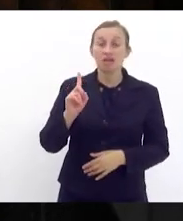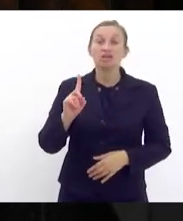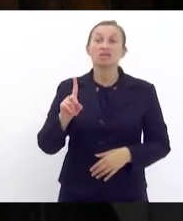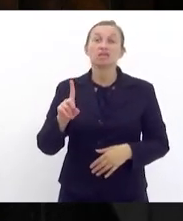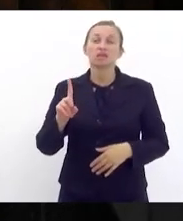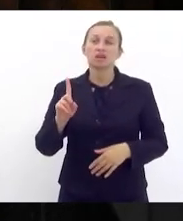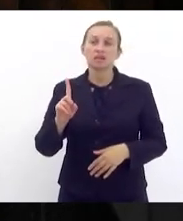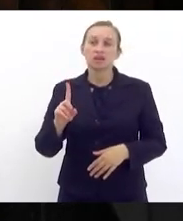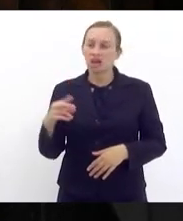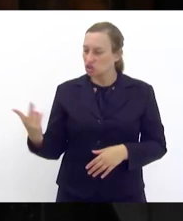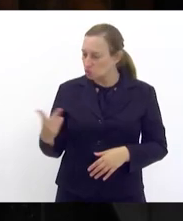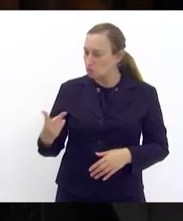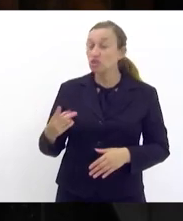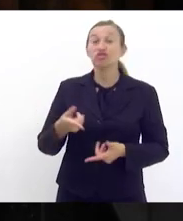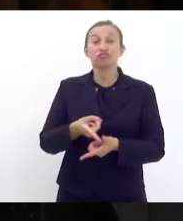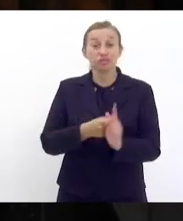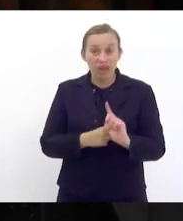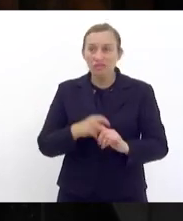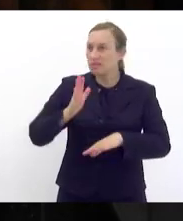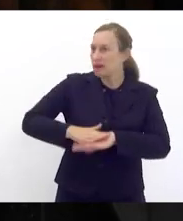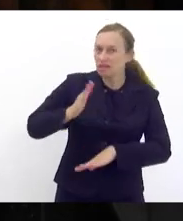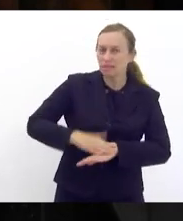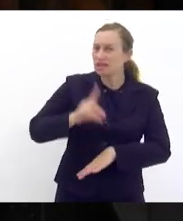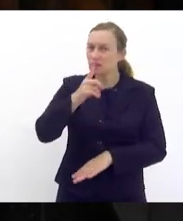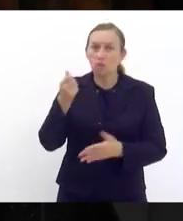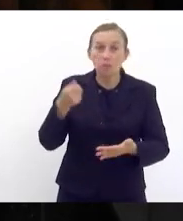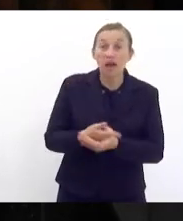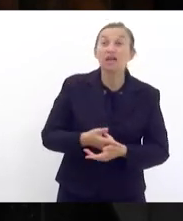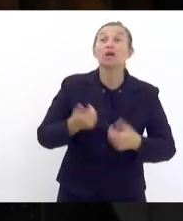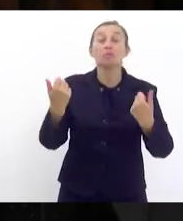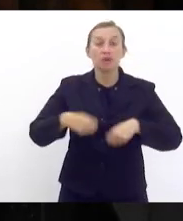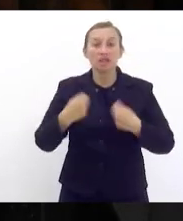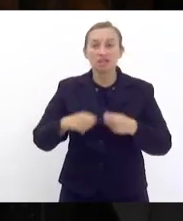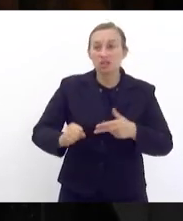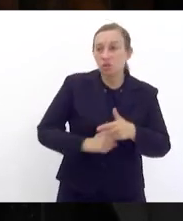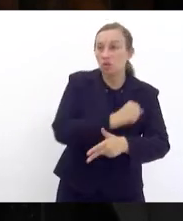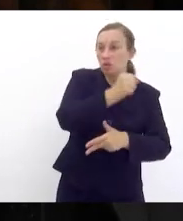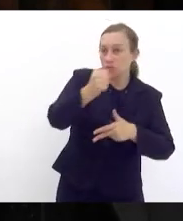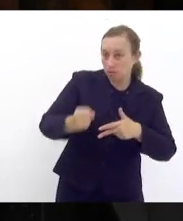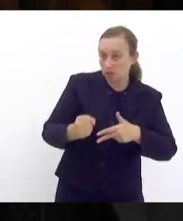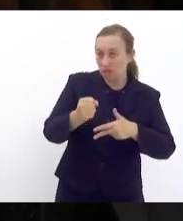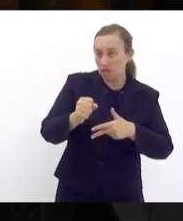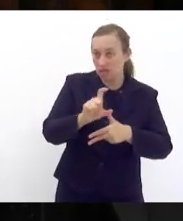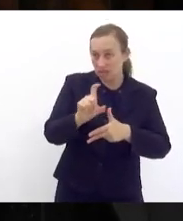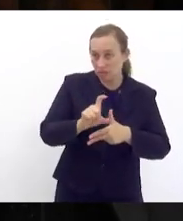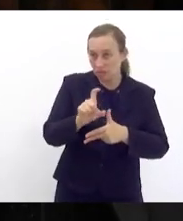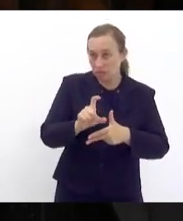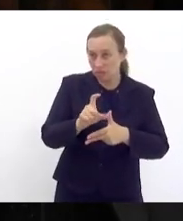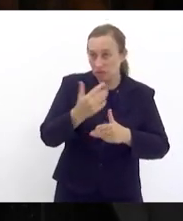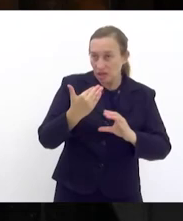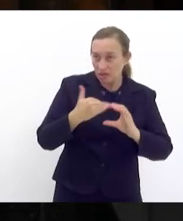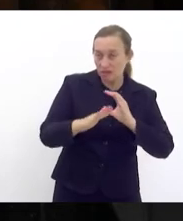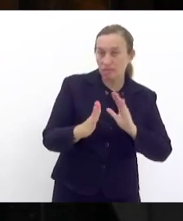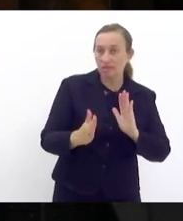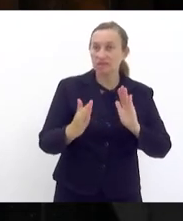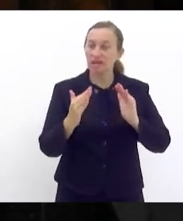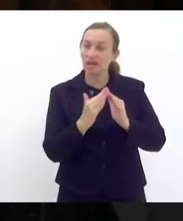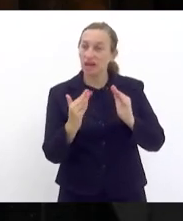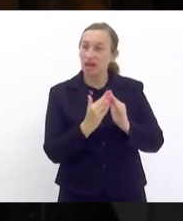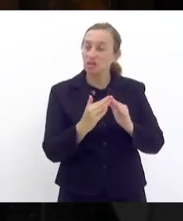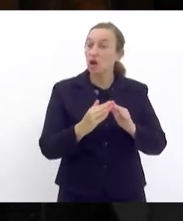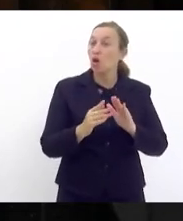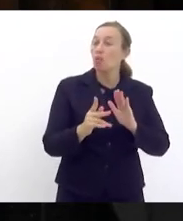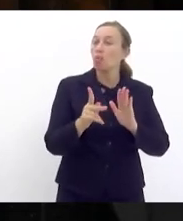executivo enviar para essa casa projeto de lei definindo o